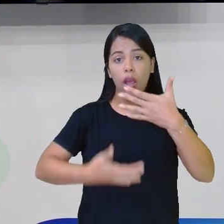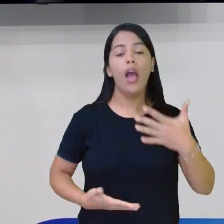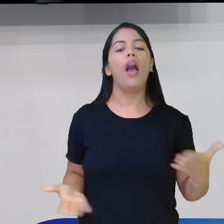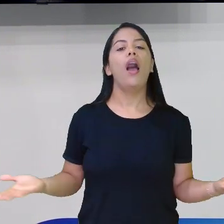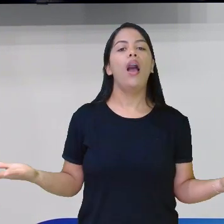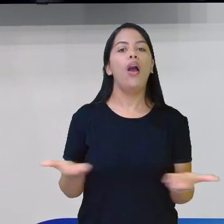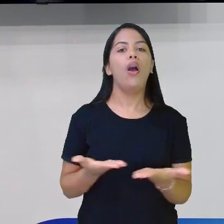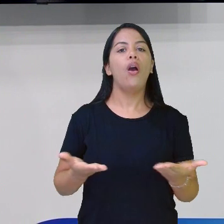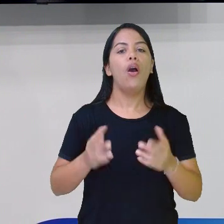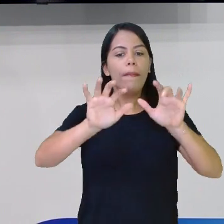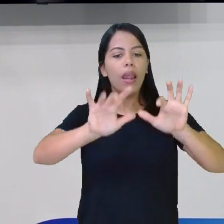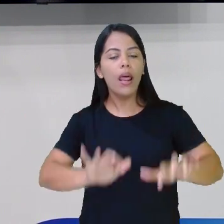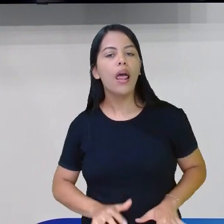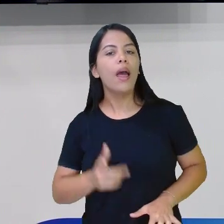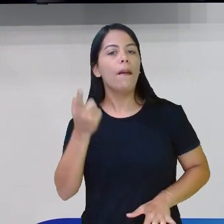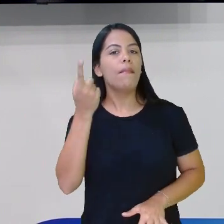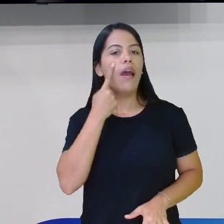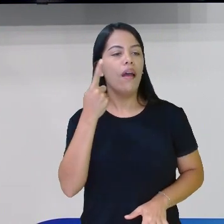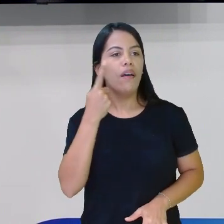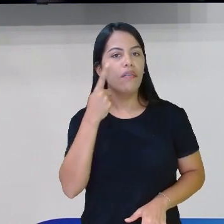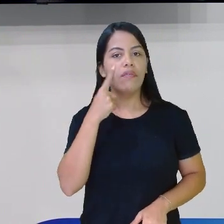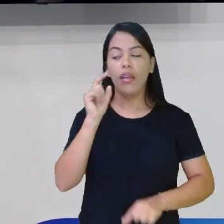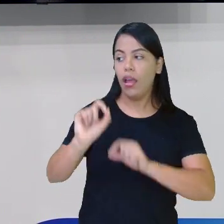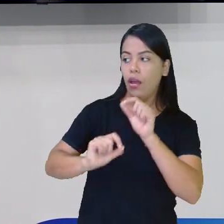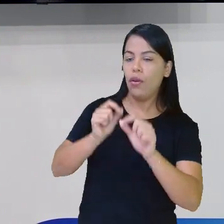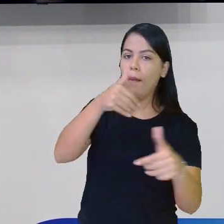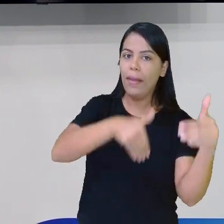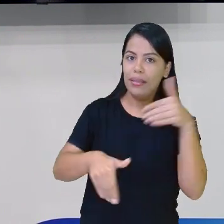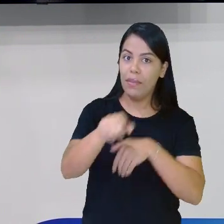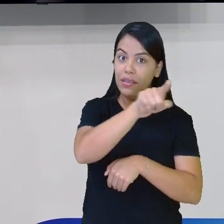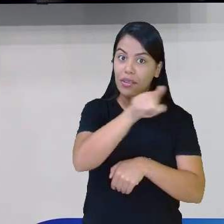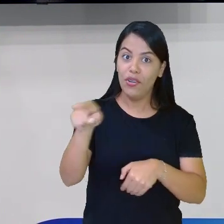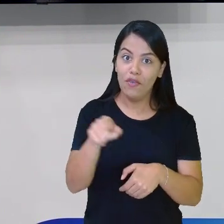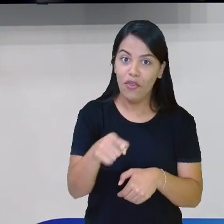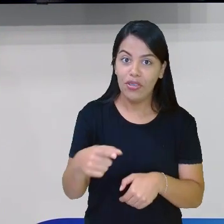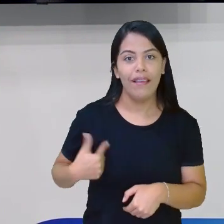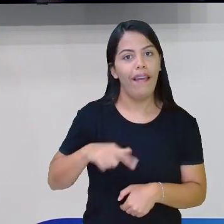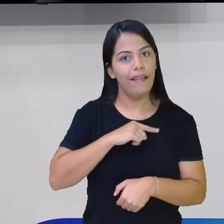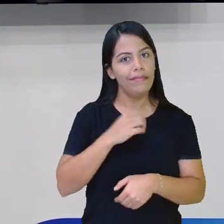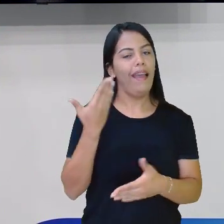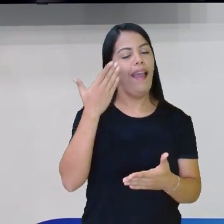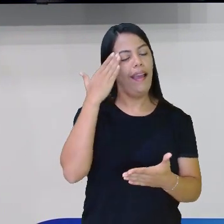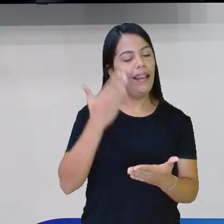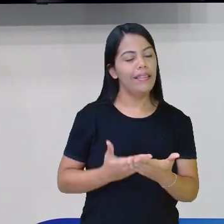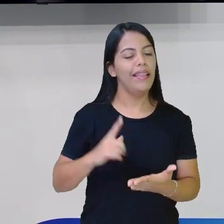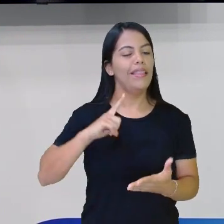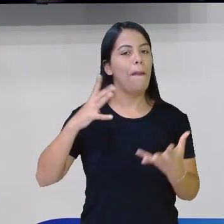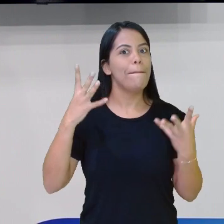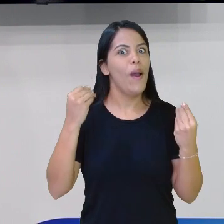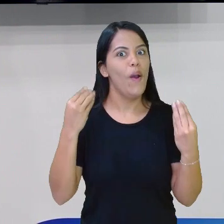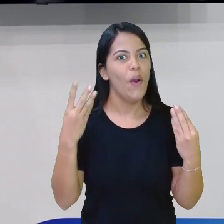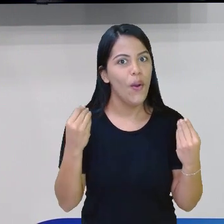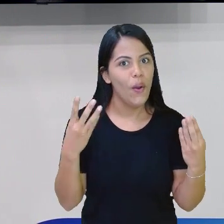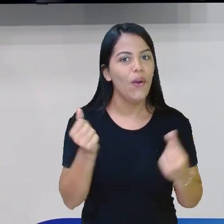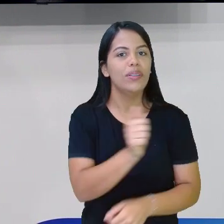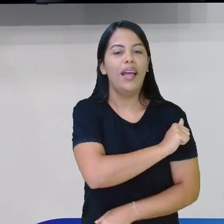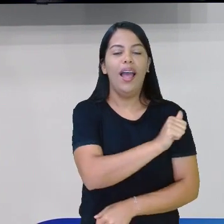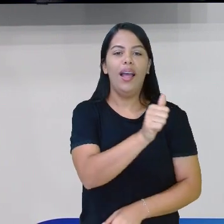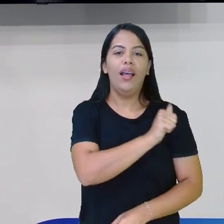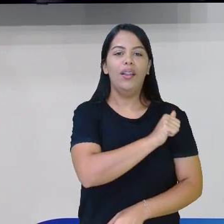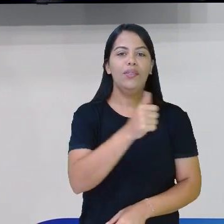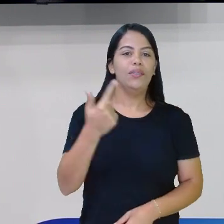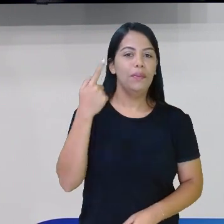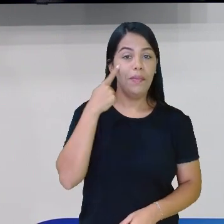participação de vocês, que eu tenho certeza que está bombando, tá? Está todo mundo querendo acompanhar aí a professora Esté, sejam